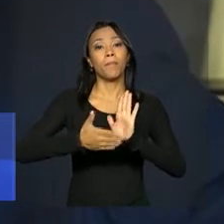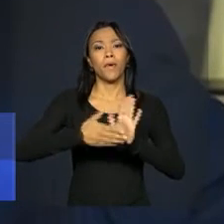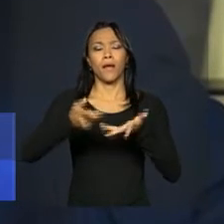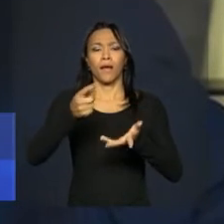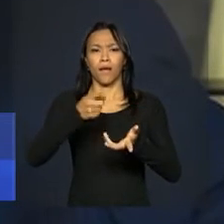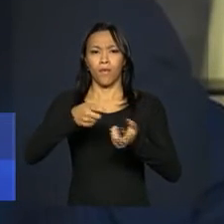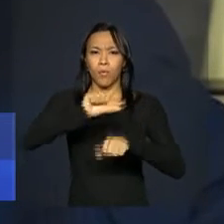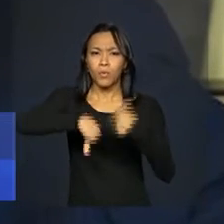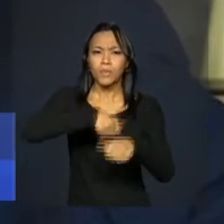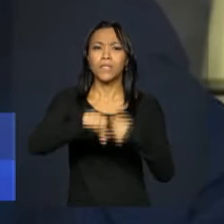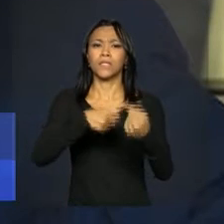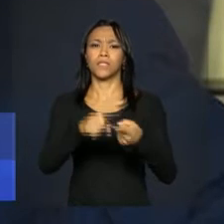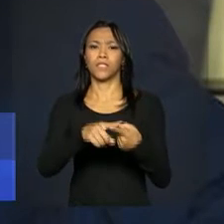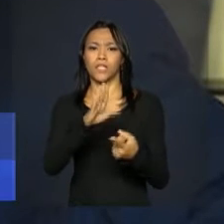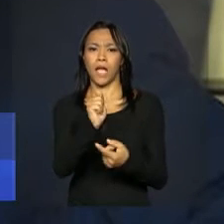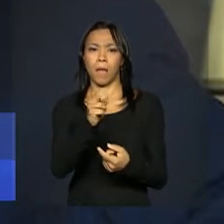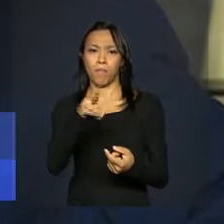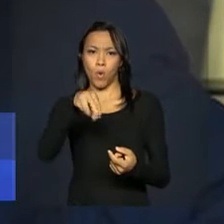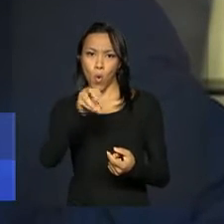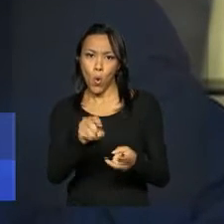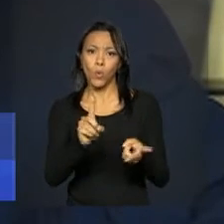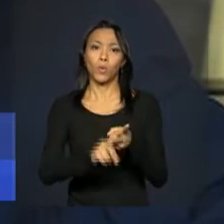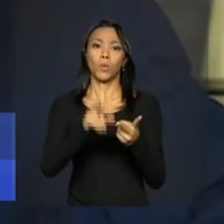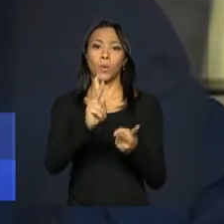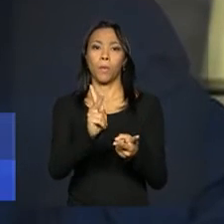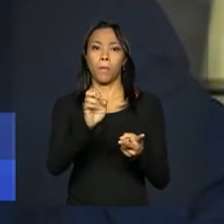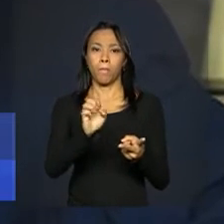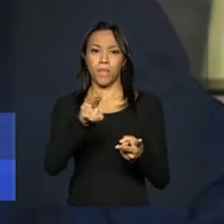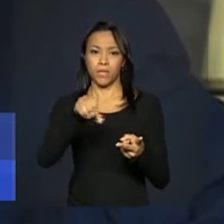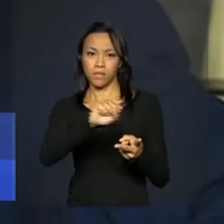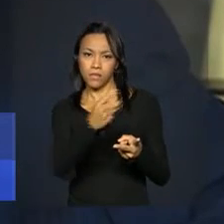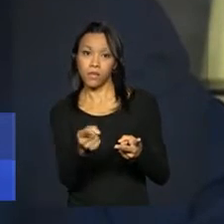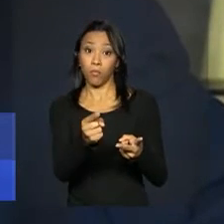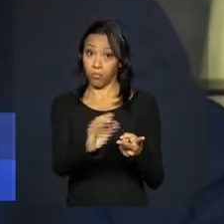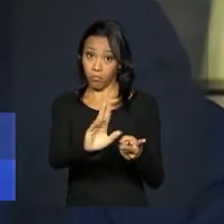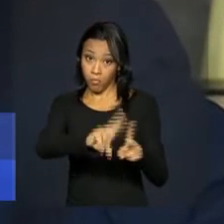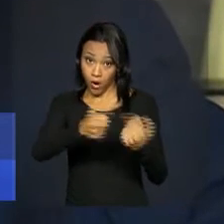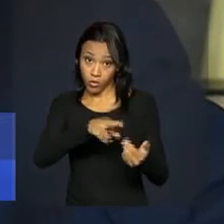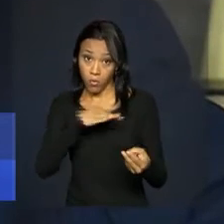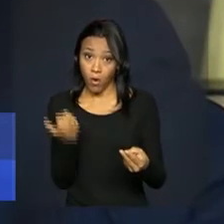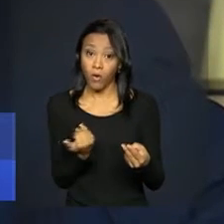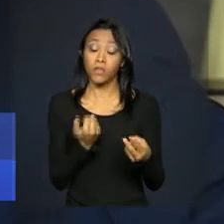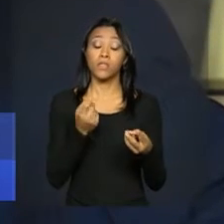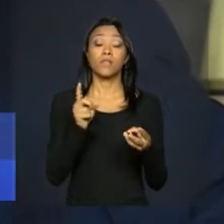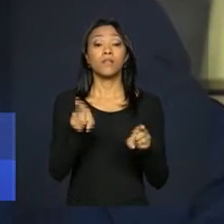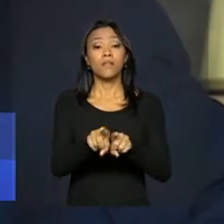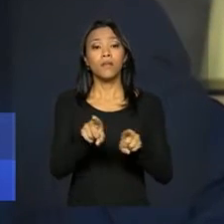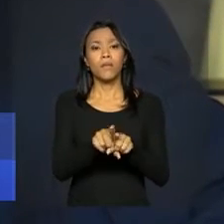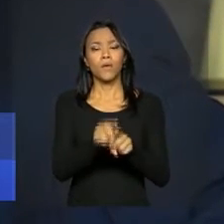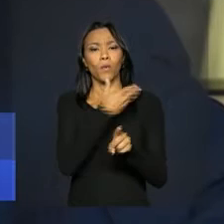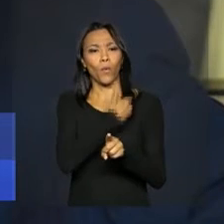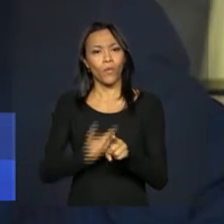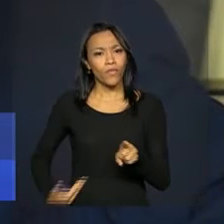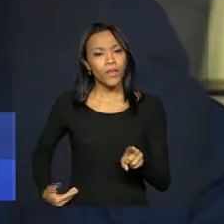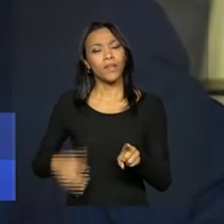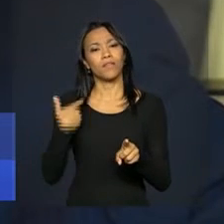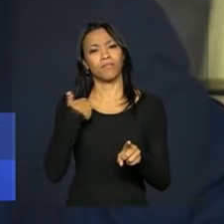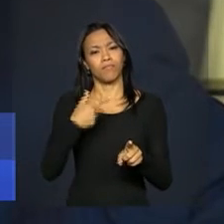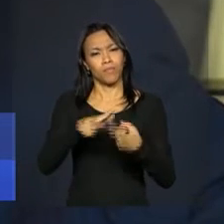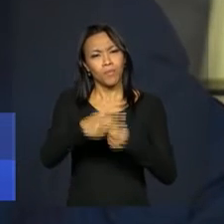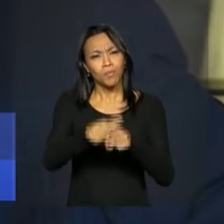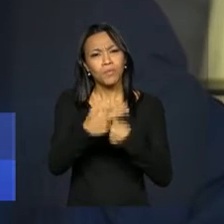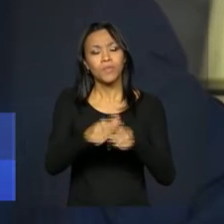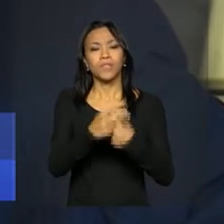seguro-desemprego, de abono salarial, das pensões por morte, e isso foi feito. O governo colocou como prioridade uma revisão dos subsídios